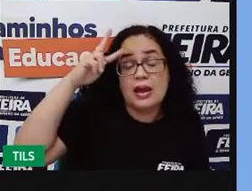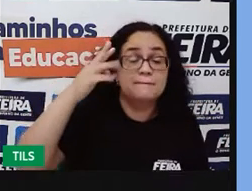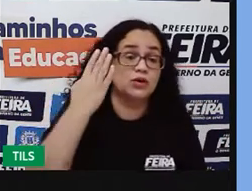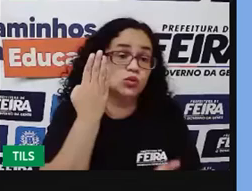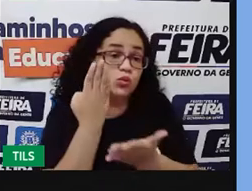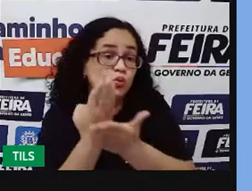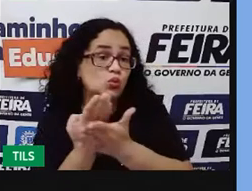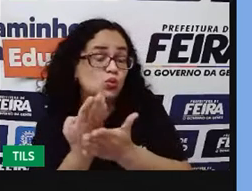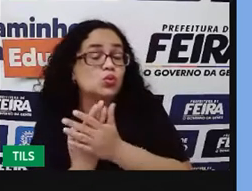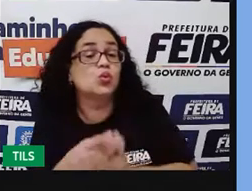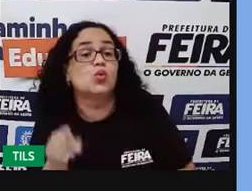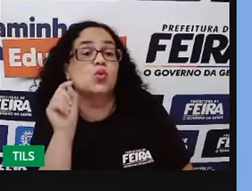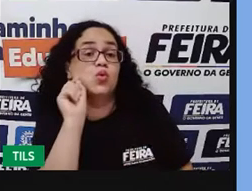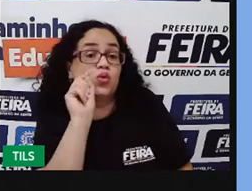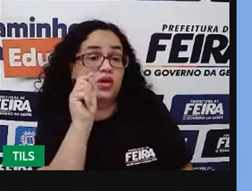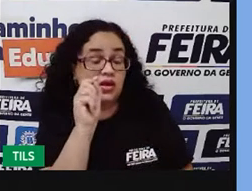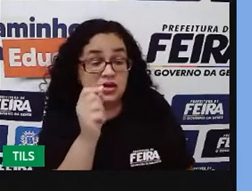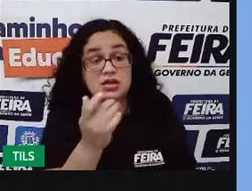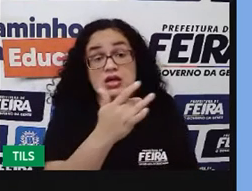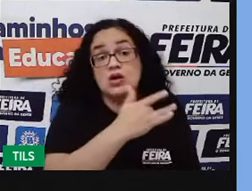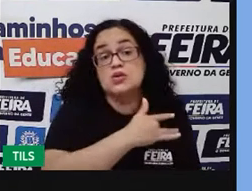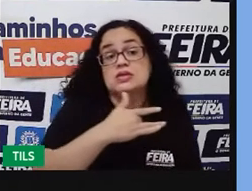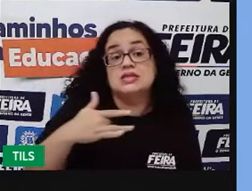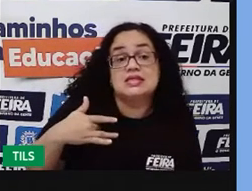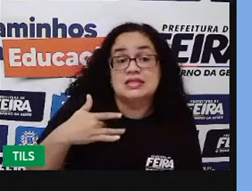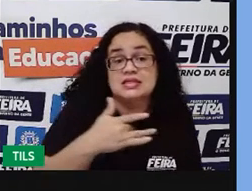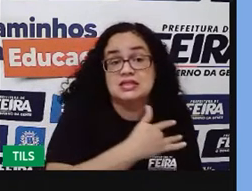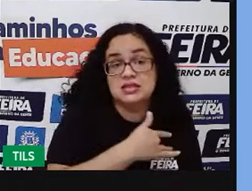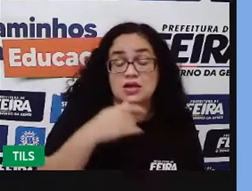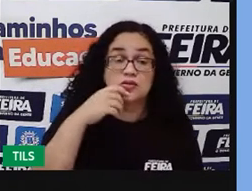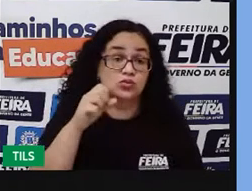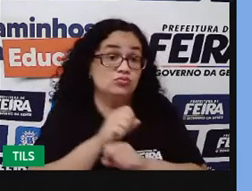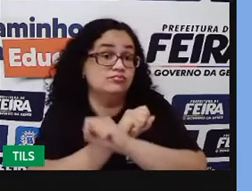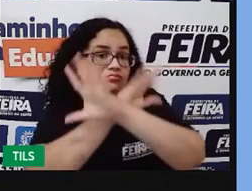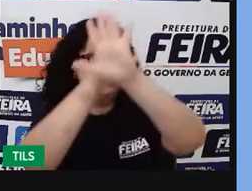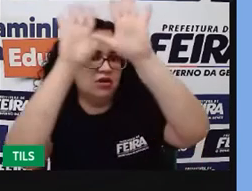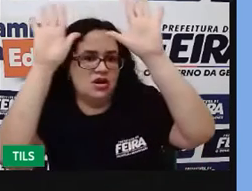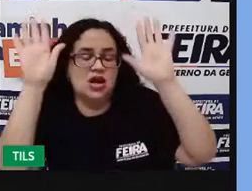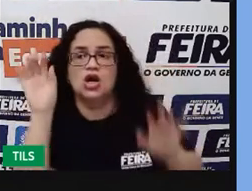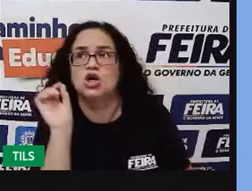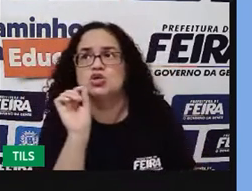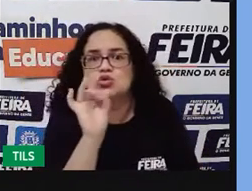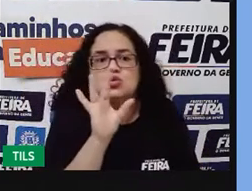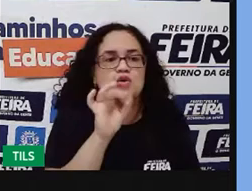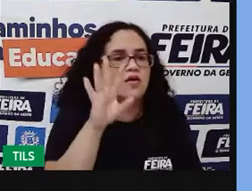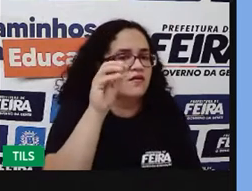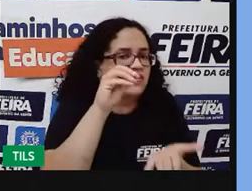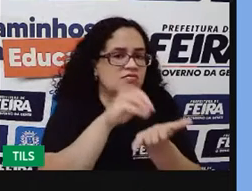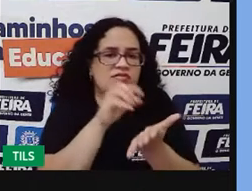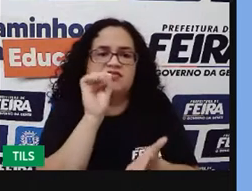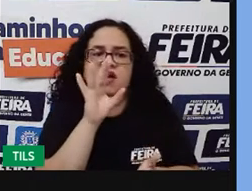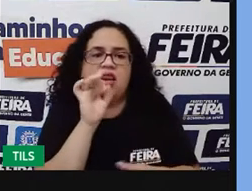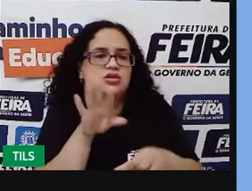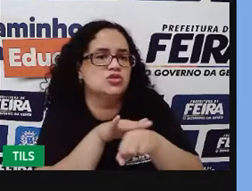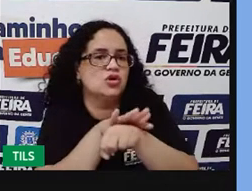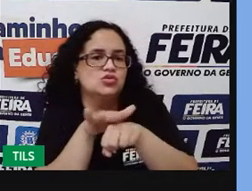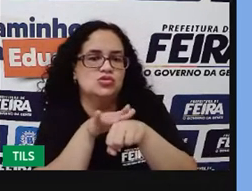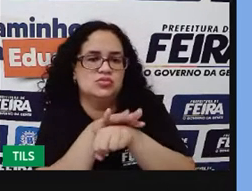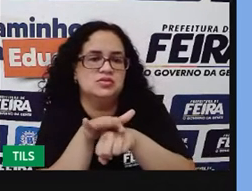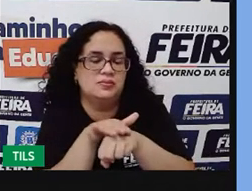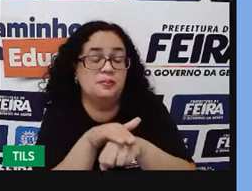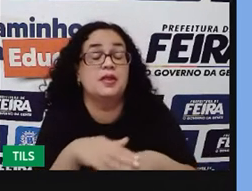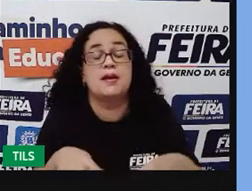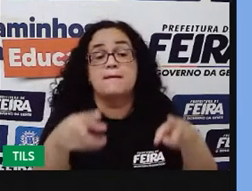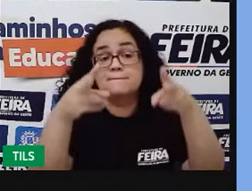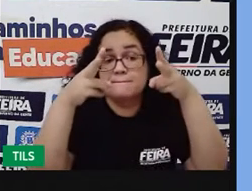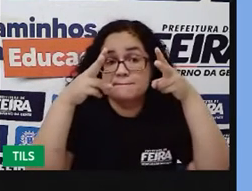o conceito de saúde, a gente viu que era um conceito amplo. Não era só a ausência de doença, não foi mesmo? E a